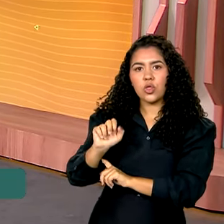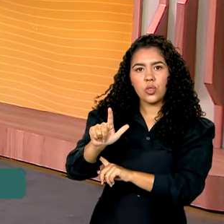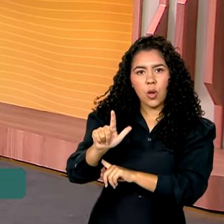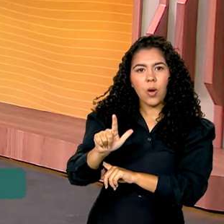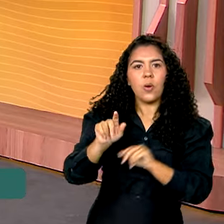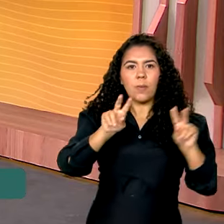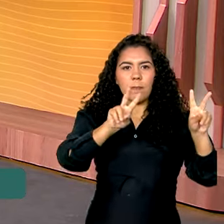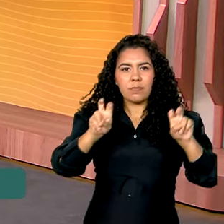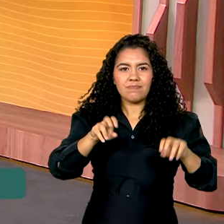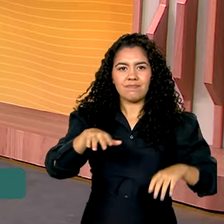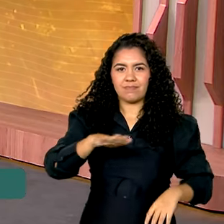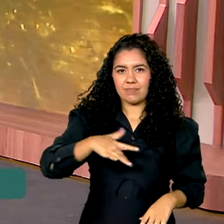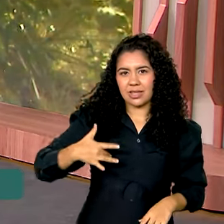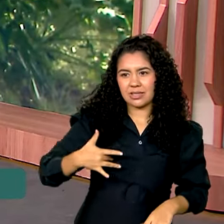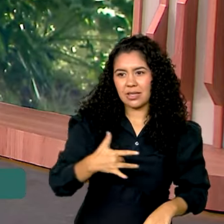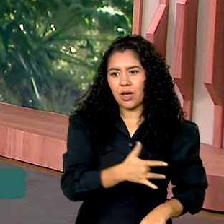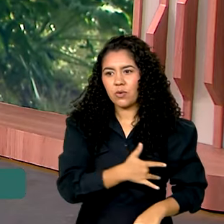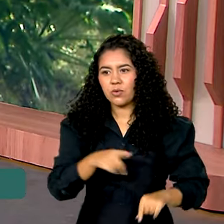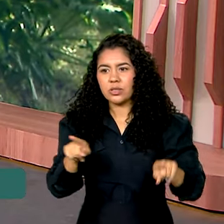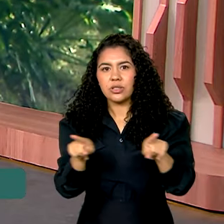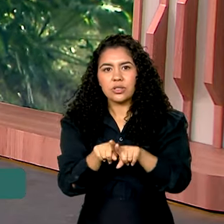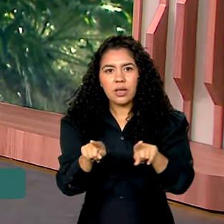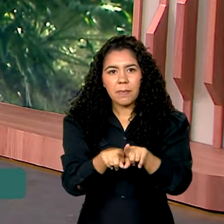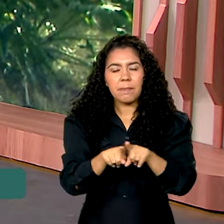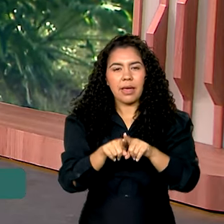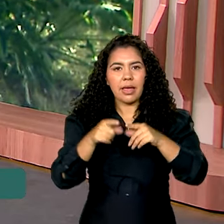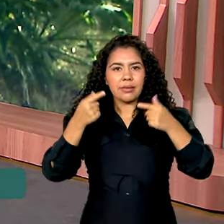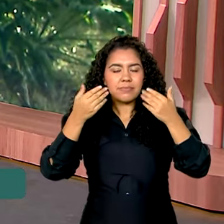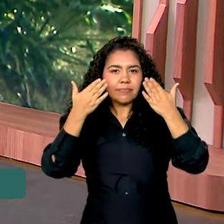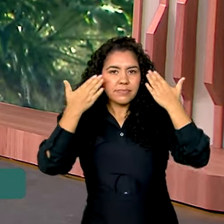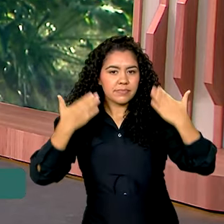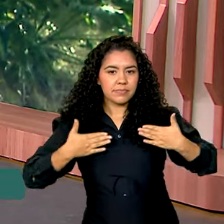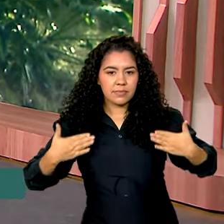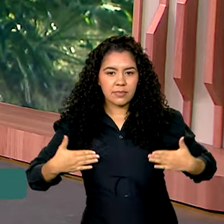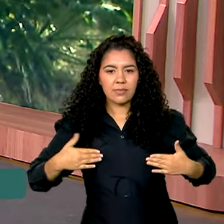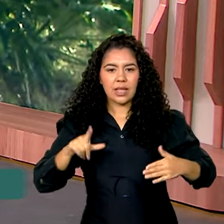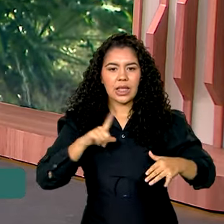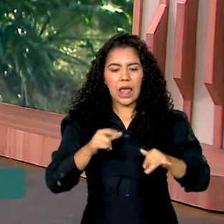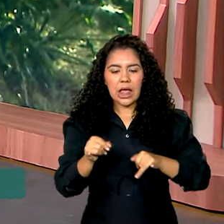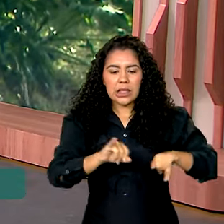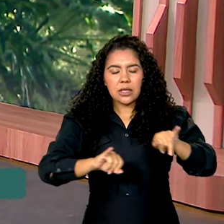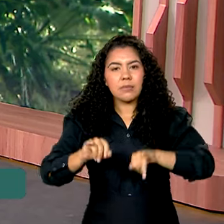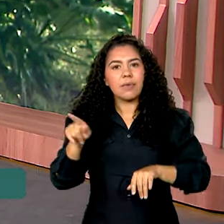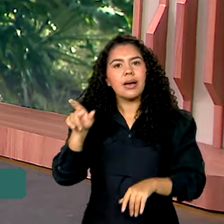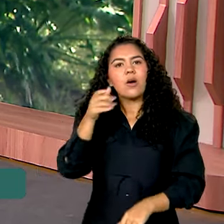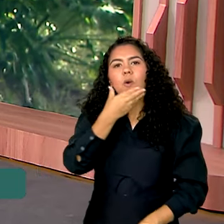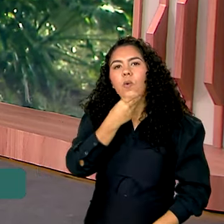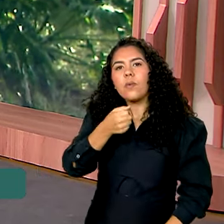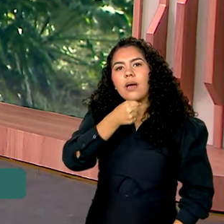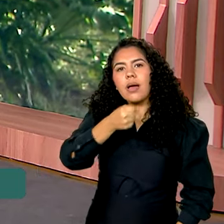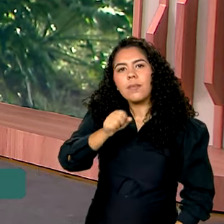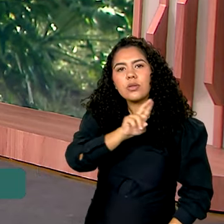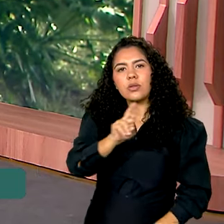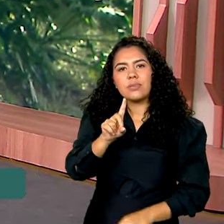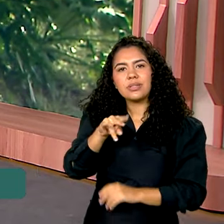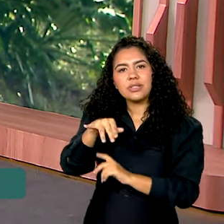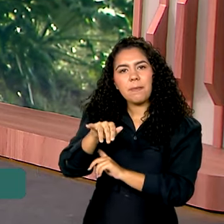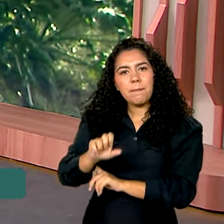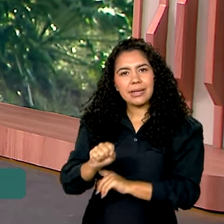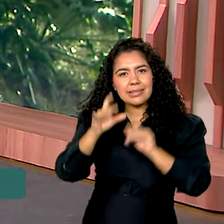estéticos. Vamos a São Paulo conversar com o Dimas Soldi, que tem todas as informações para a gente. Bom dia, Dimas.